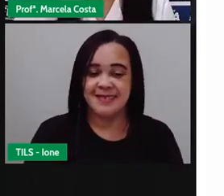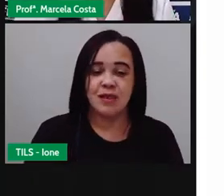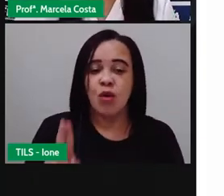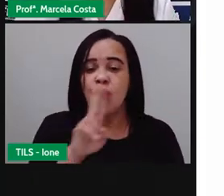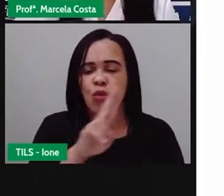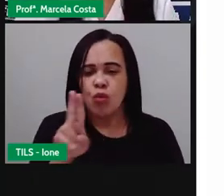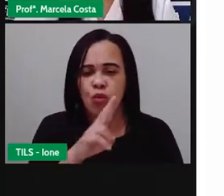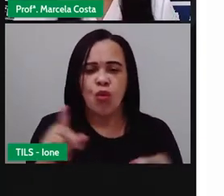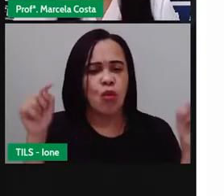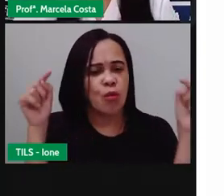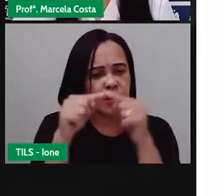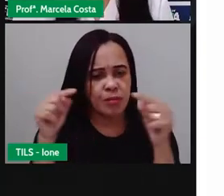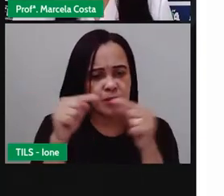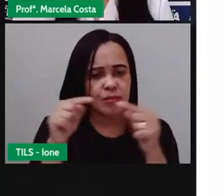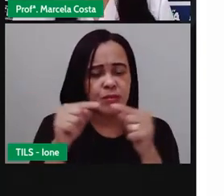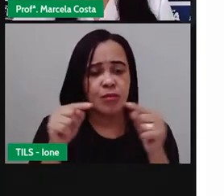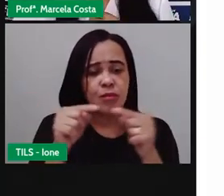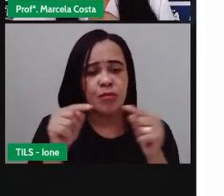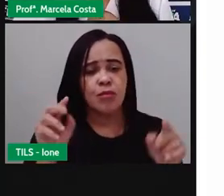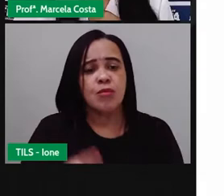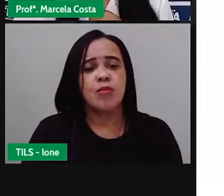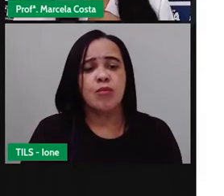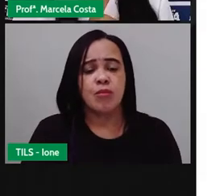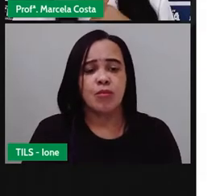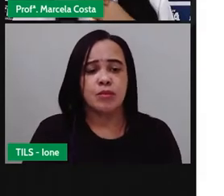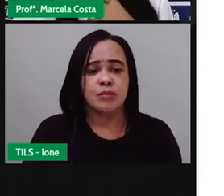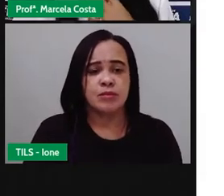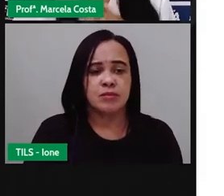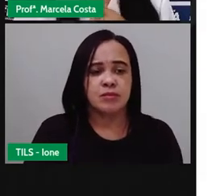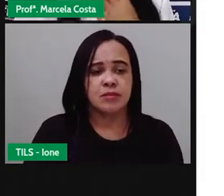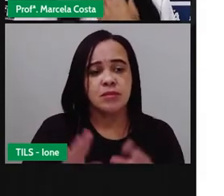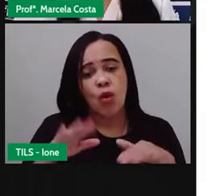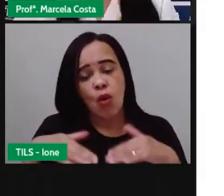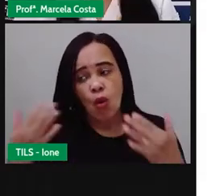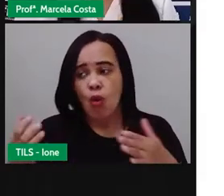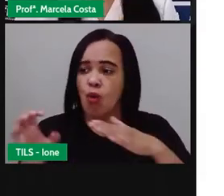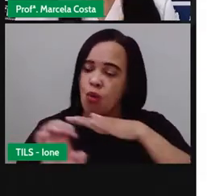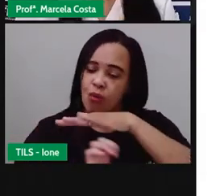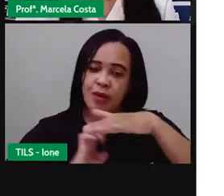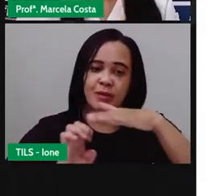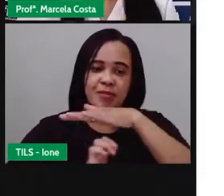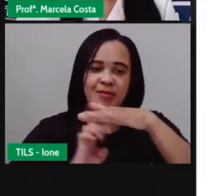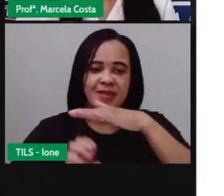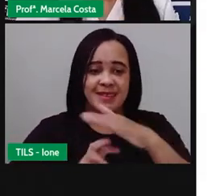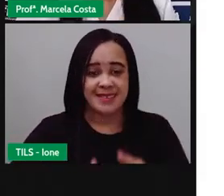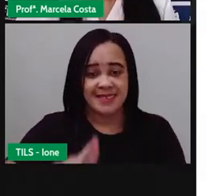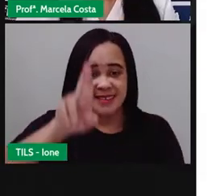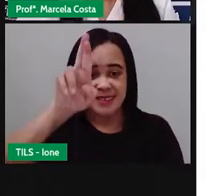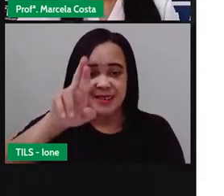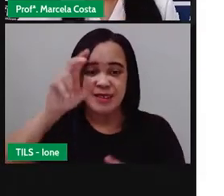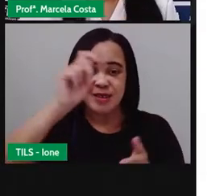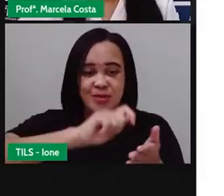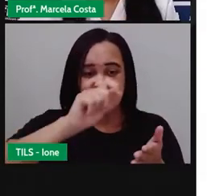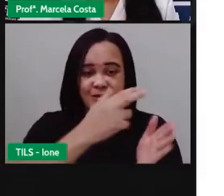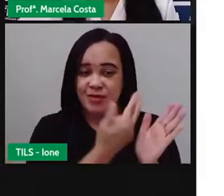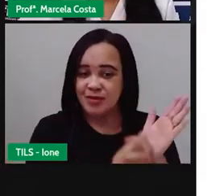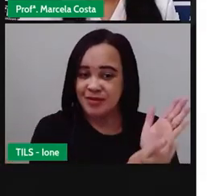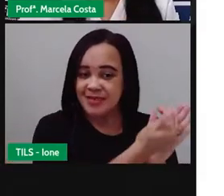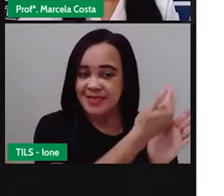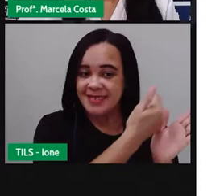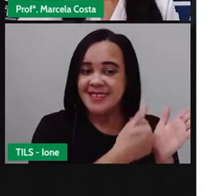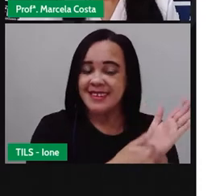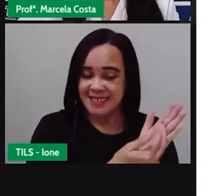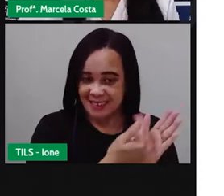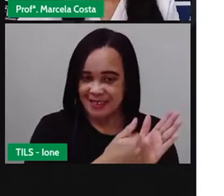pessoa, quanto o nome de uma empresa responsável por fazer a ilustração de um livro,